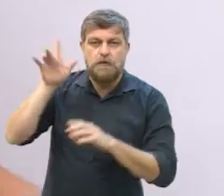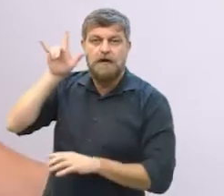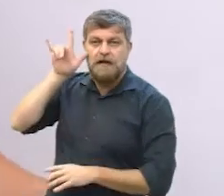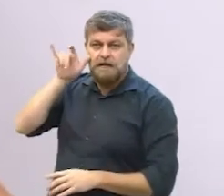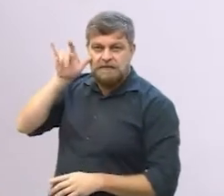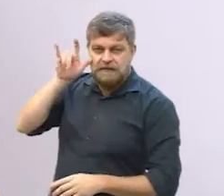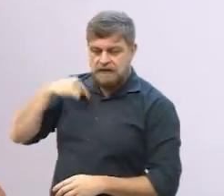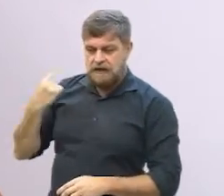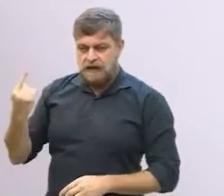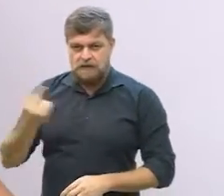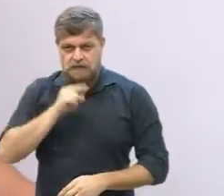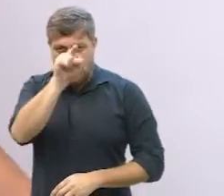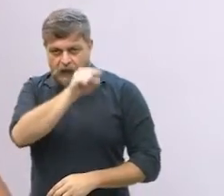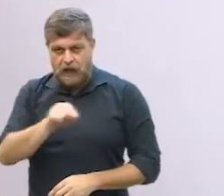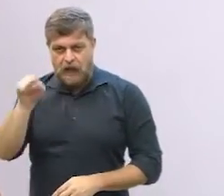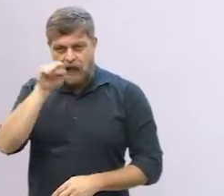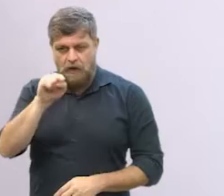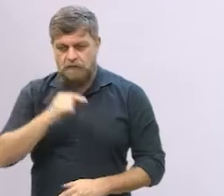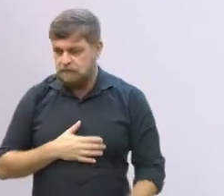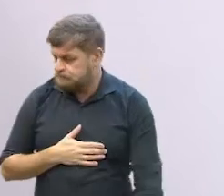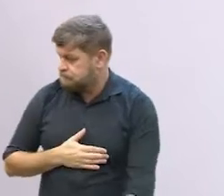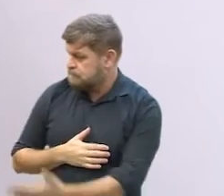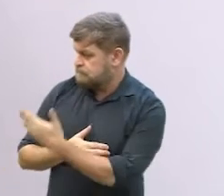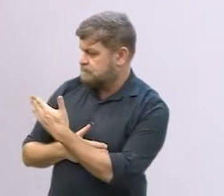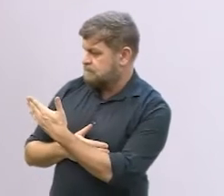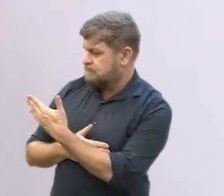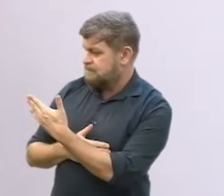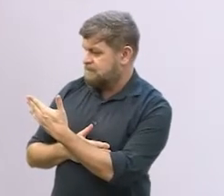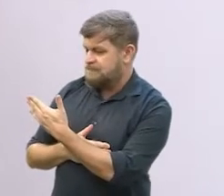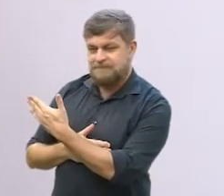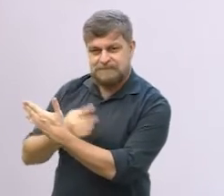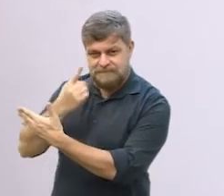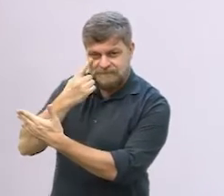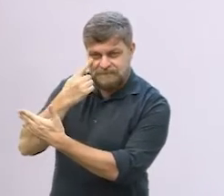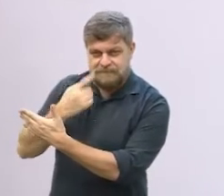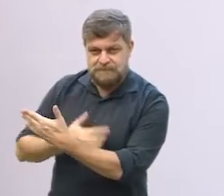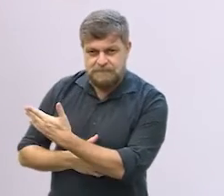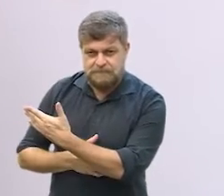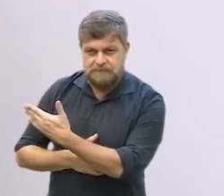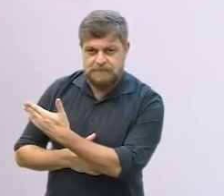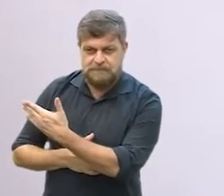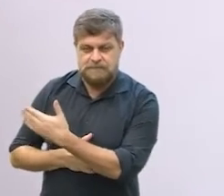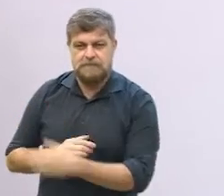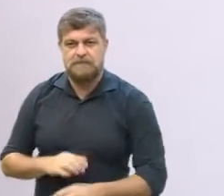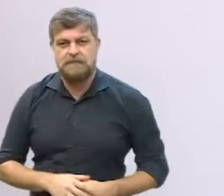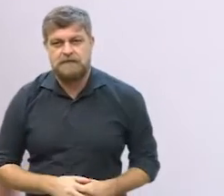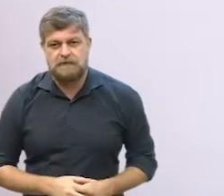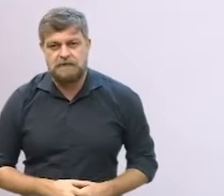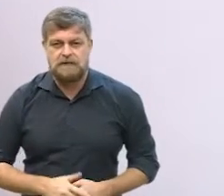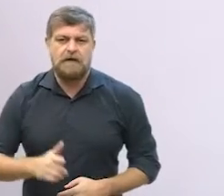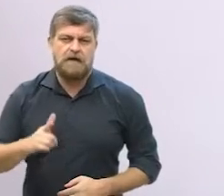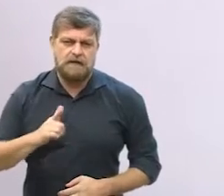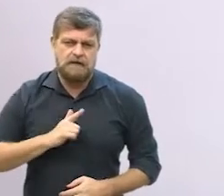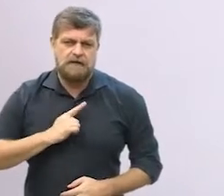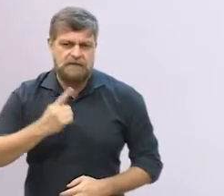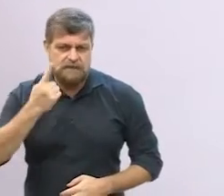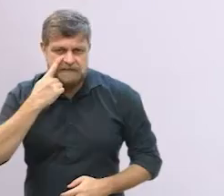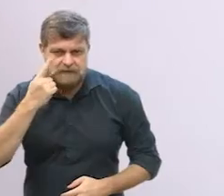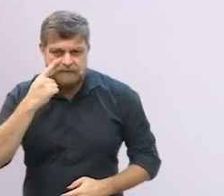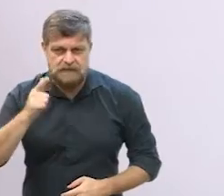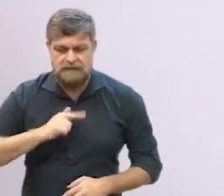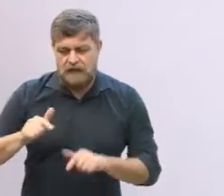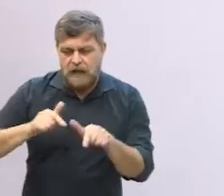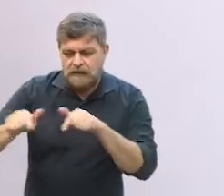Instagram o nosso arroba é arroba vó underline g underline doceria e lá você pode ver que